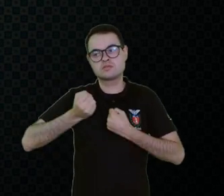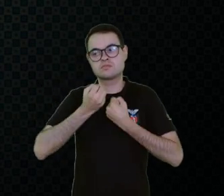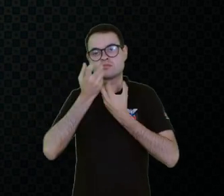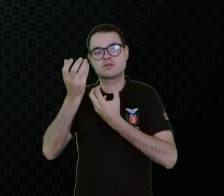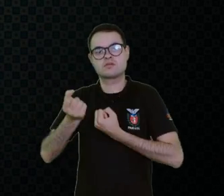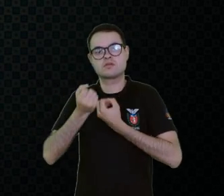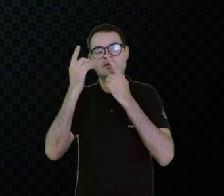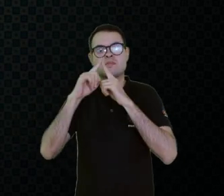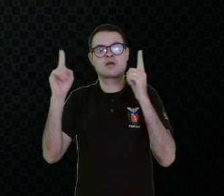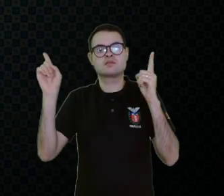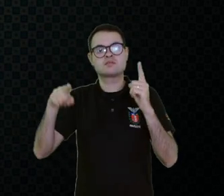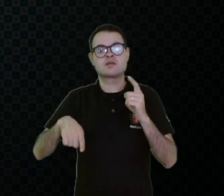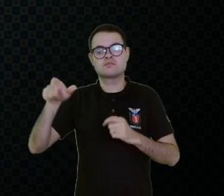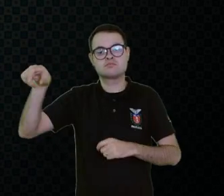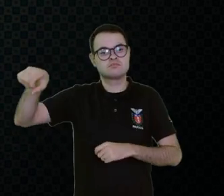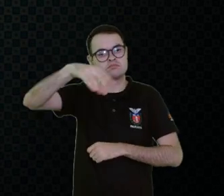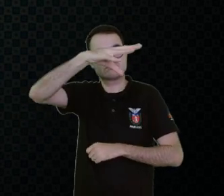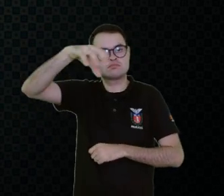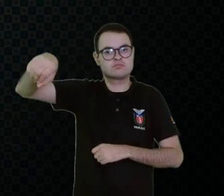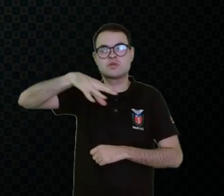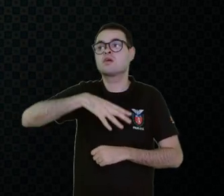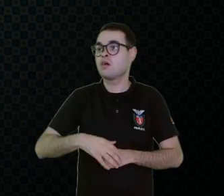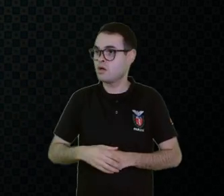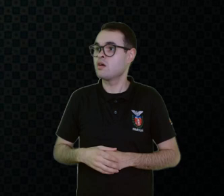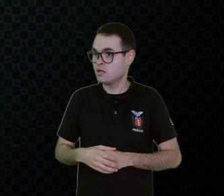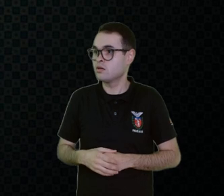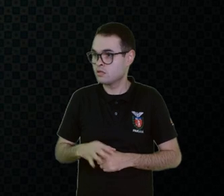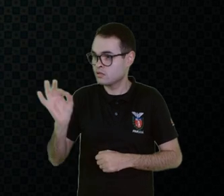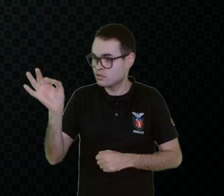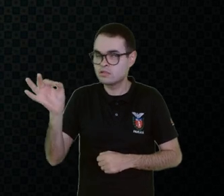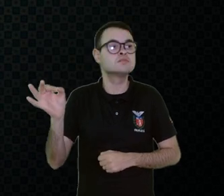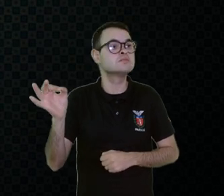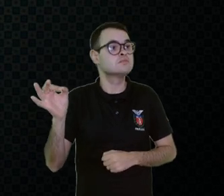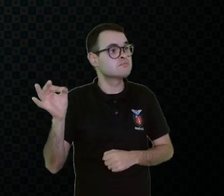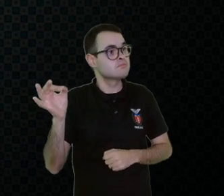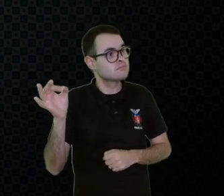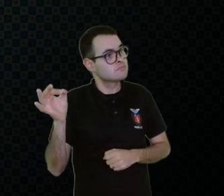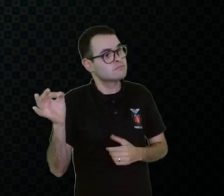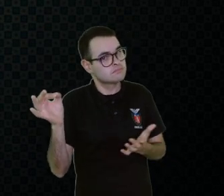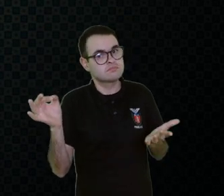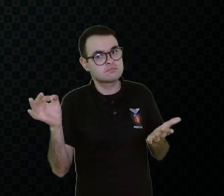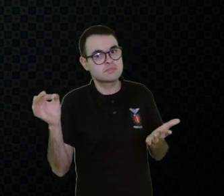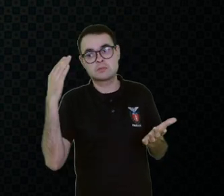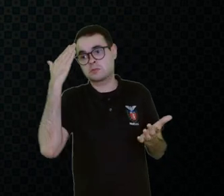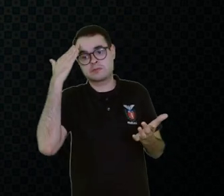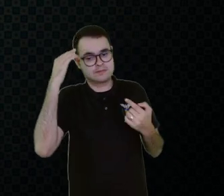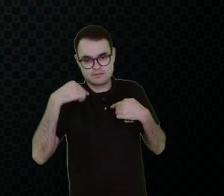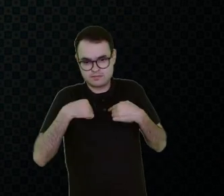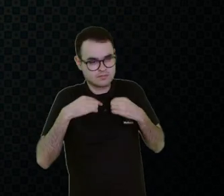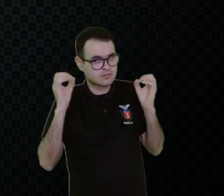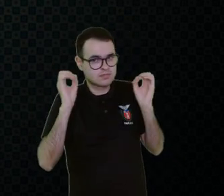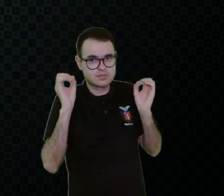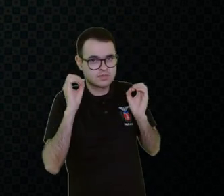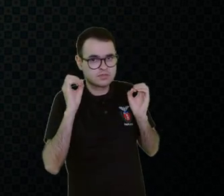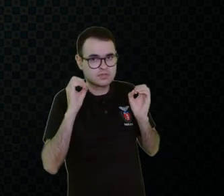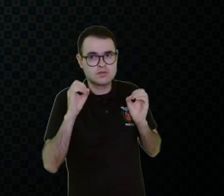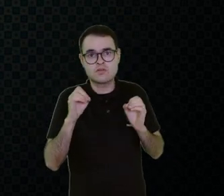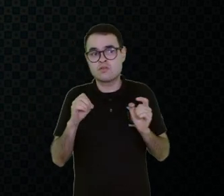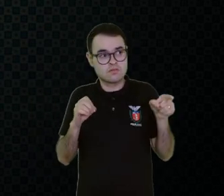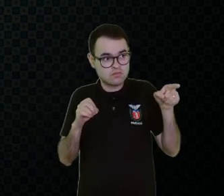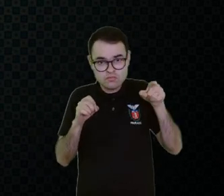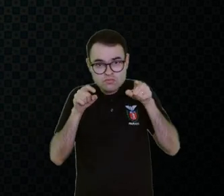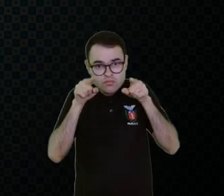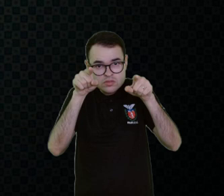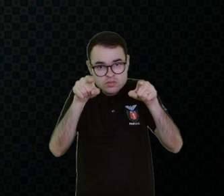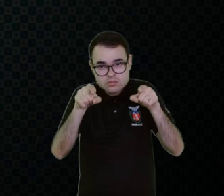comunicador passivo, porque você faz a RAM e a pessoa percebe que ela não foi entendida, você não entendeu o que a pessoa está